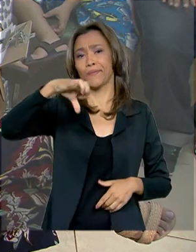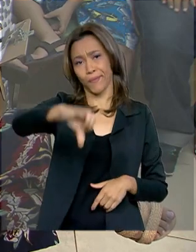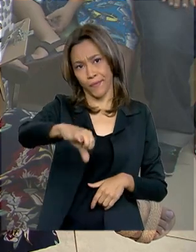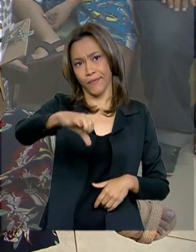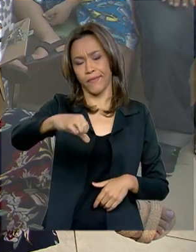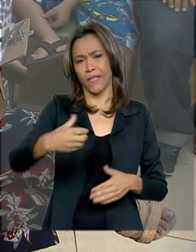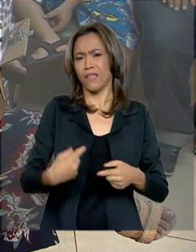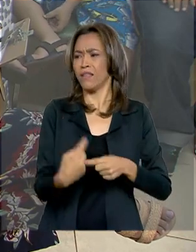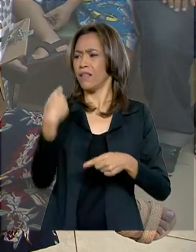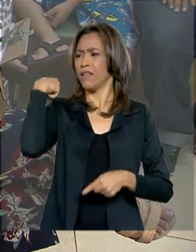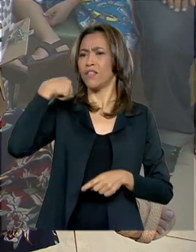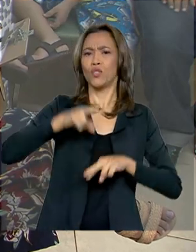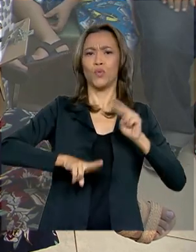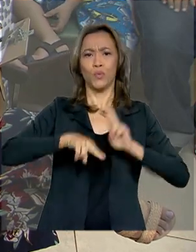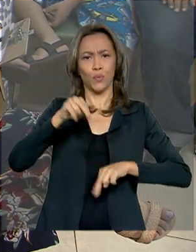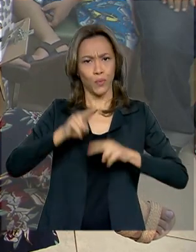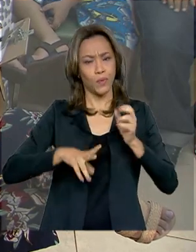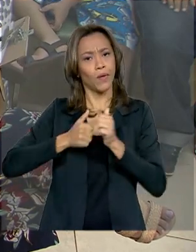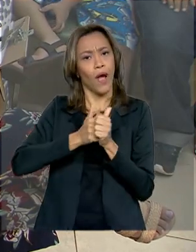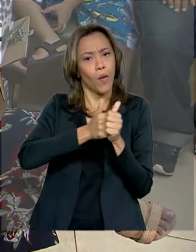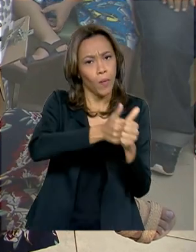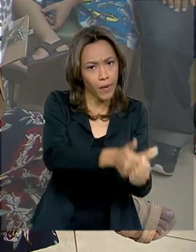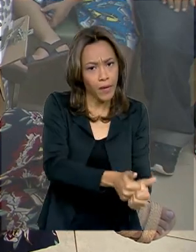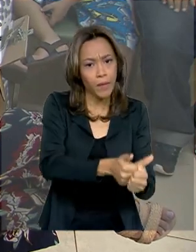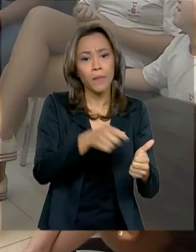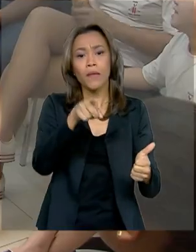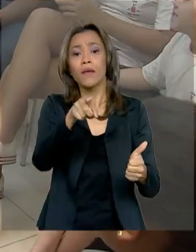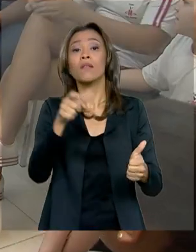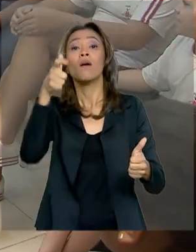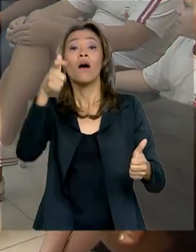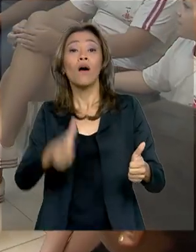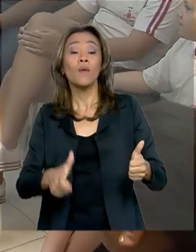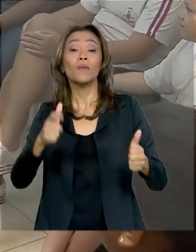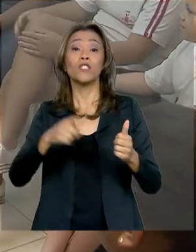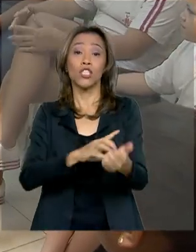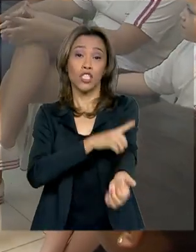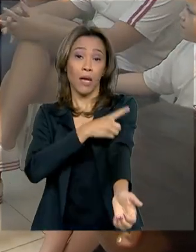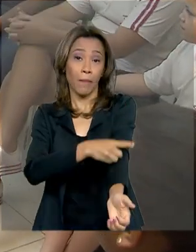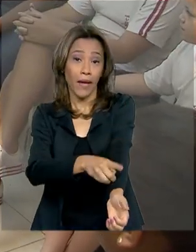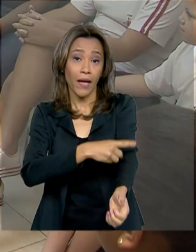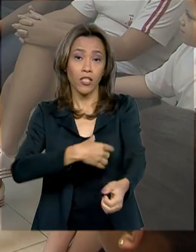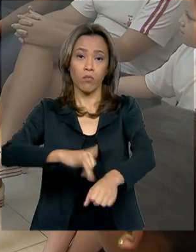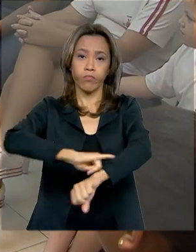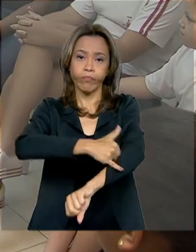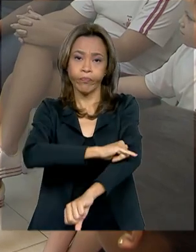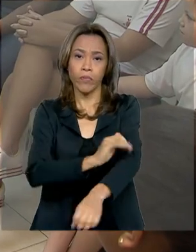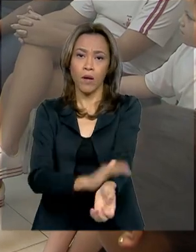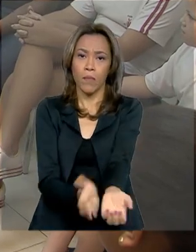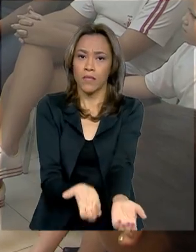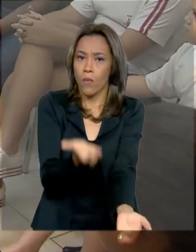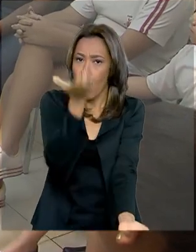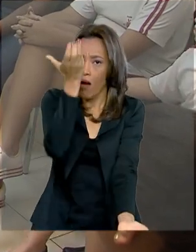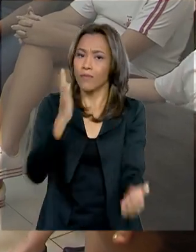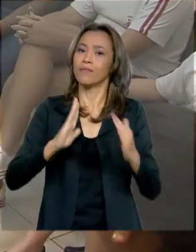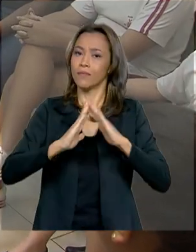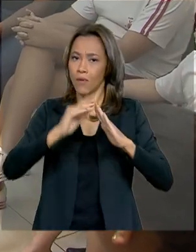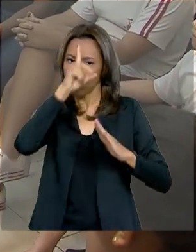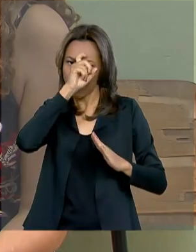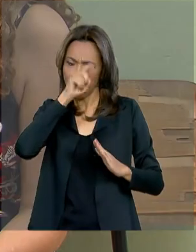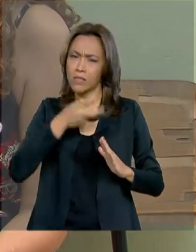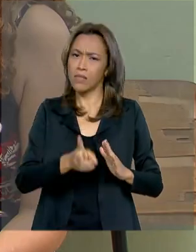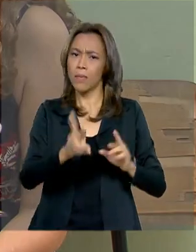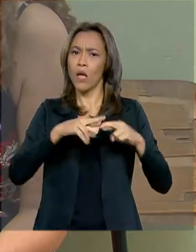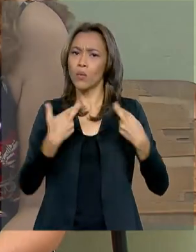Desde junho, ela faz acompanhamento no Centro Especializado em Diabetes, Obesidade e Hipertensão em Brasília. Em reuniões